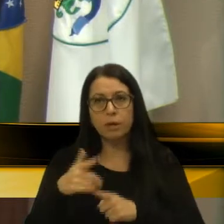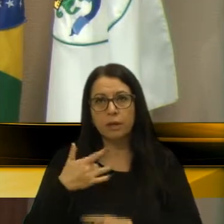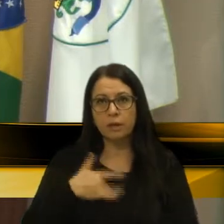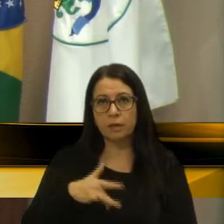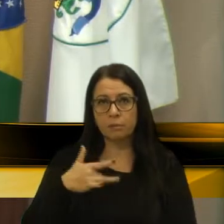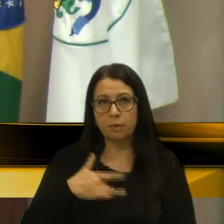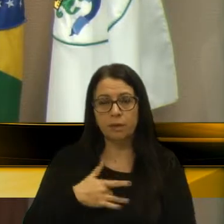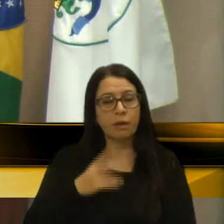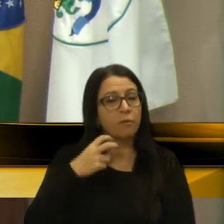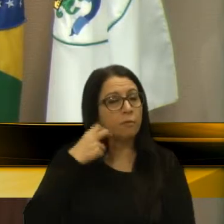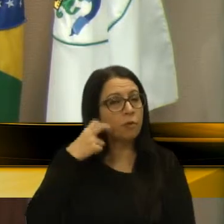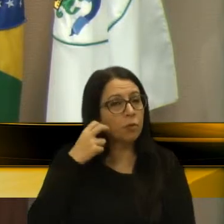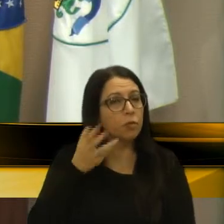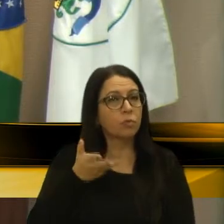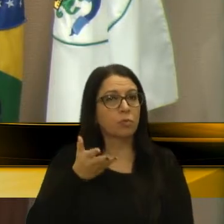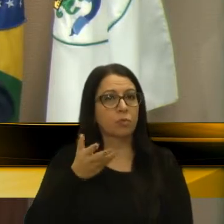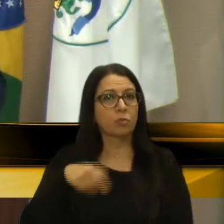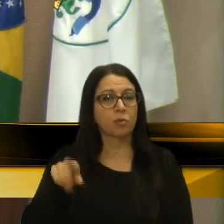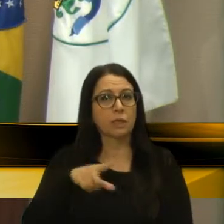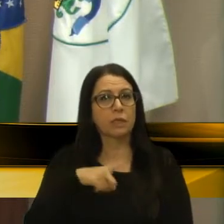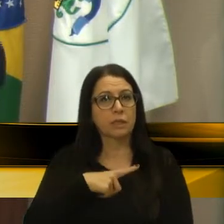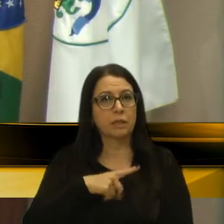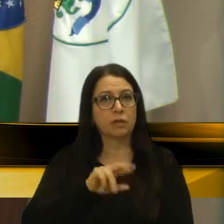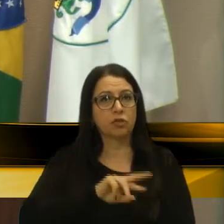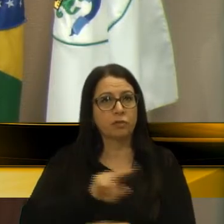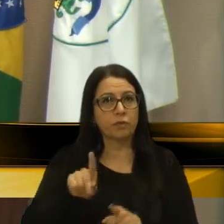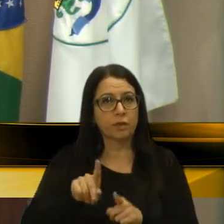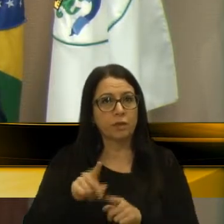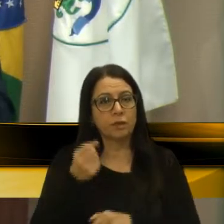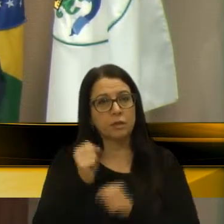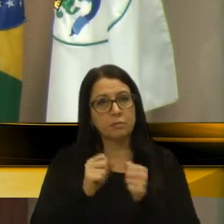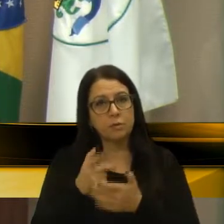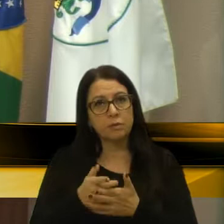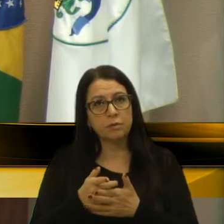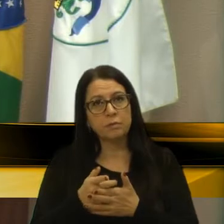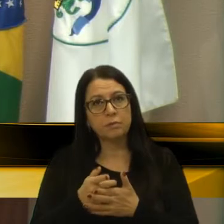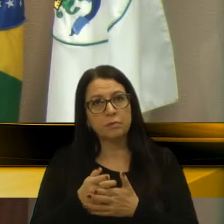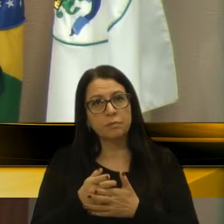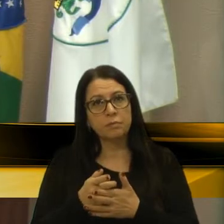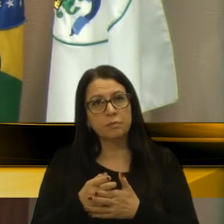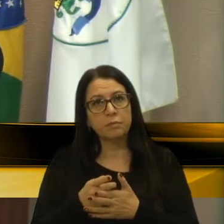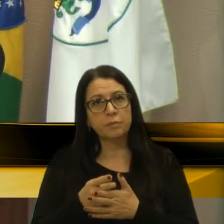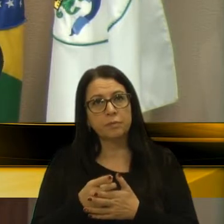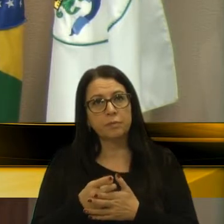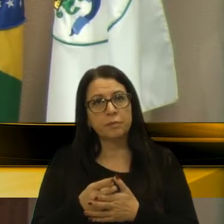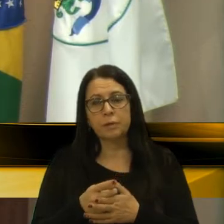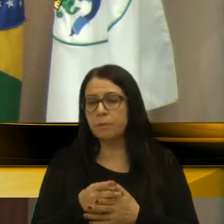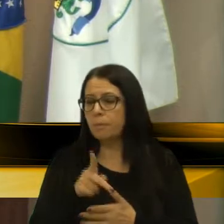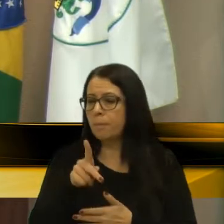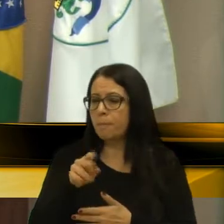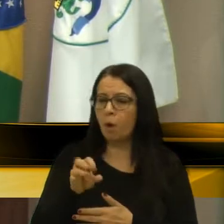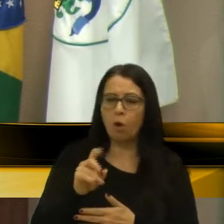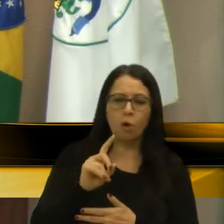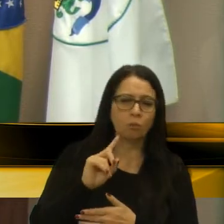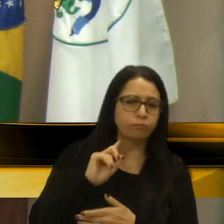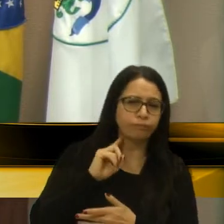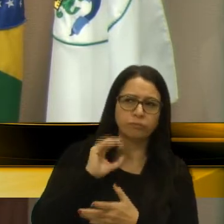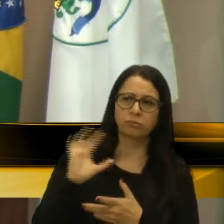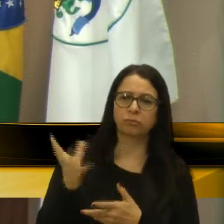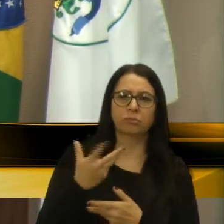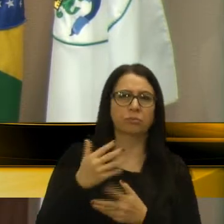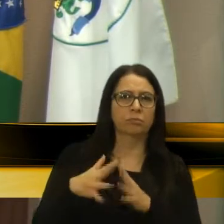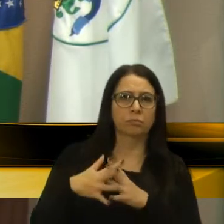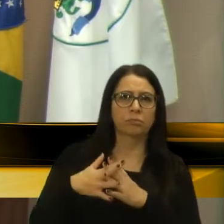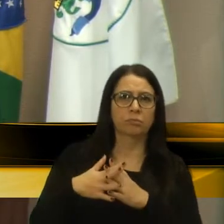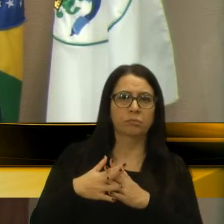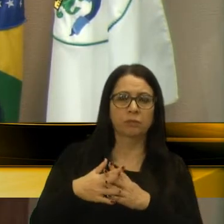vergonha hoje. Temos várias indústrias aí, e um poeirão do cão, quem passa na frente